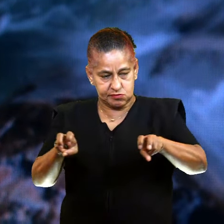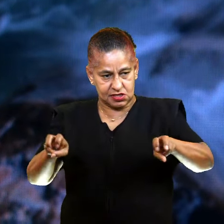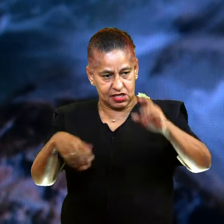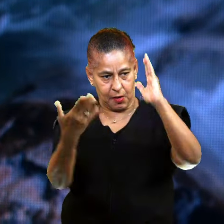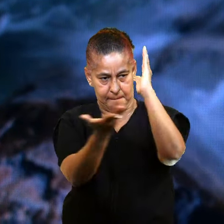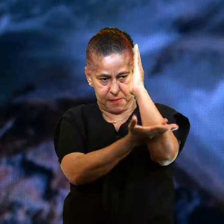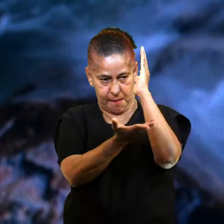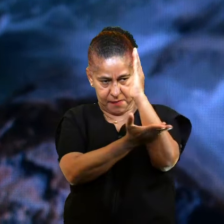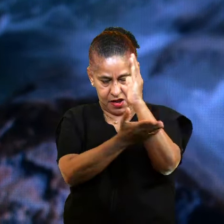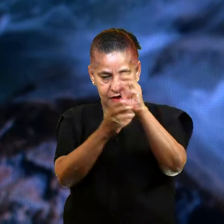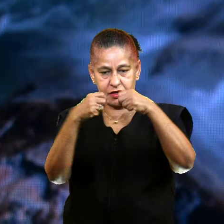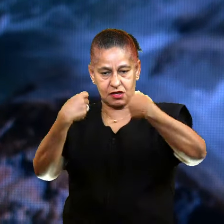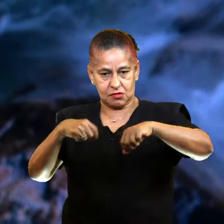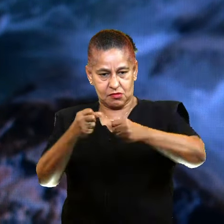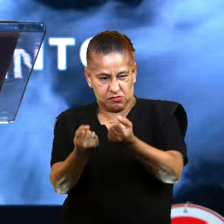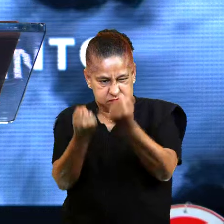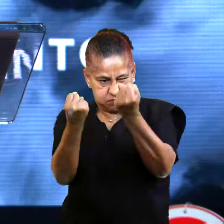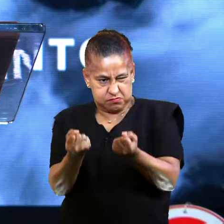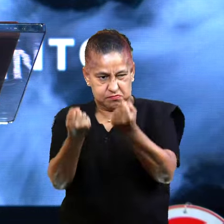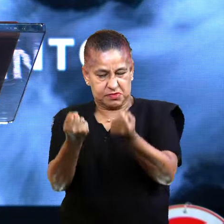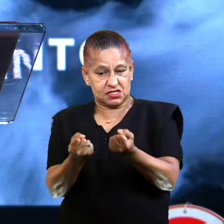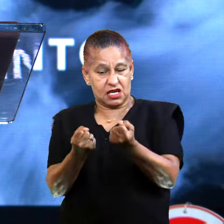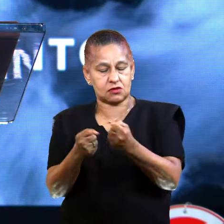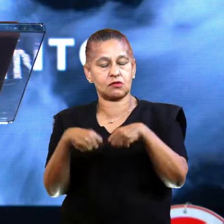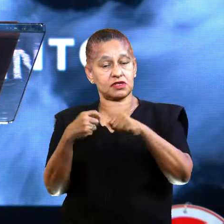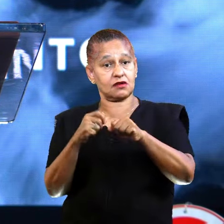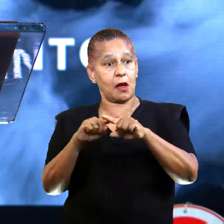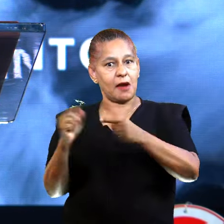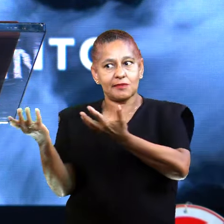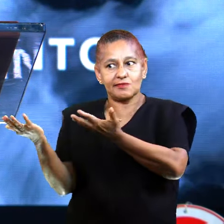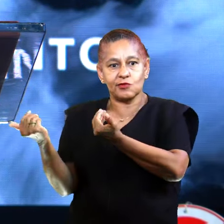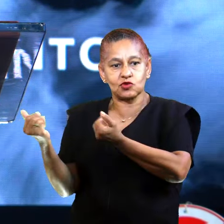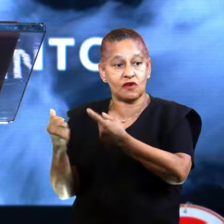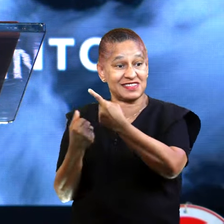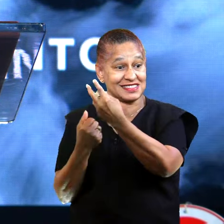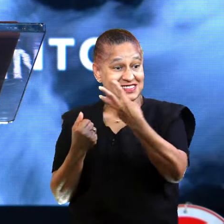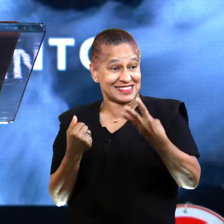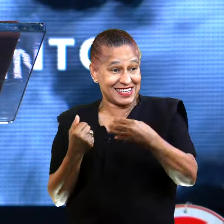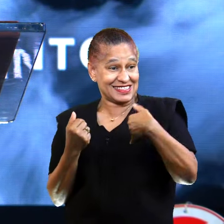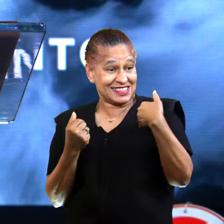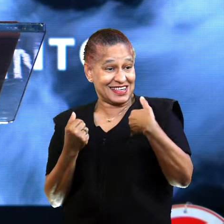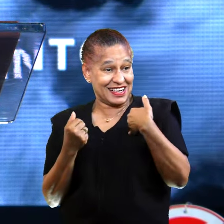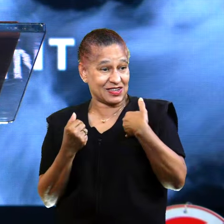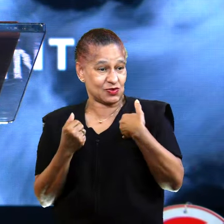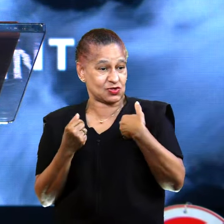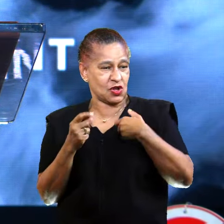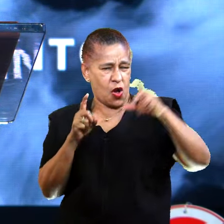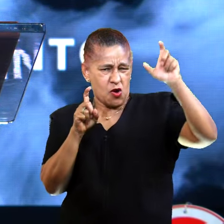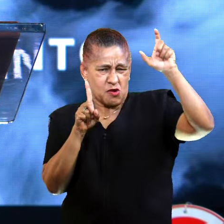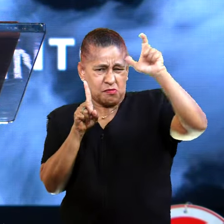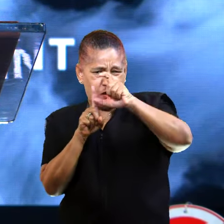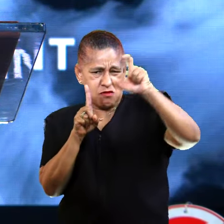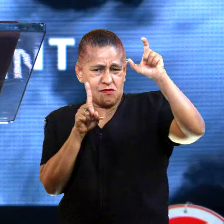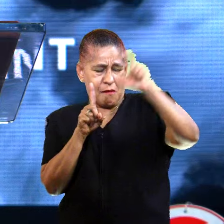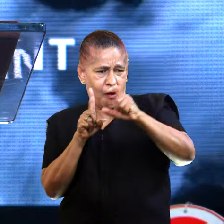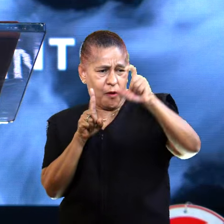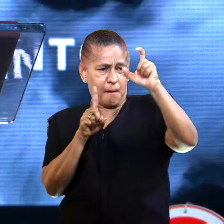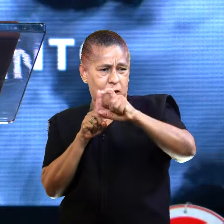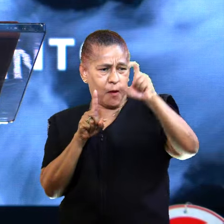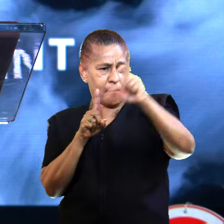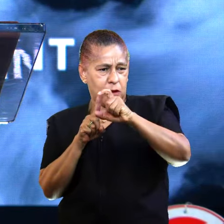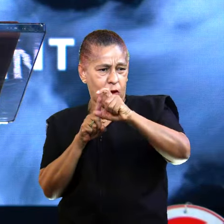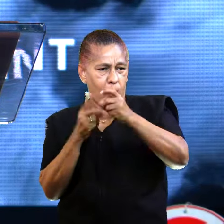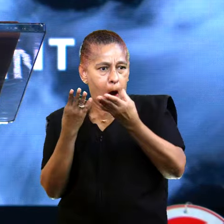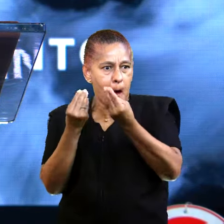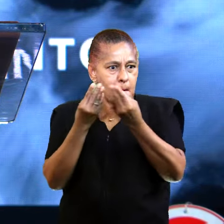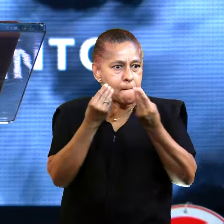dois homens para levantar um daqueles bancos. Aquele jovem possesso de legião. Ele levantava de três a quatro